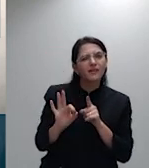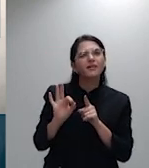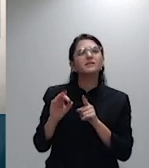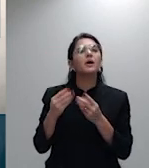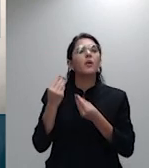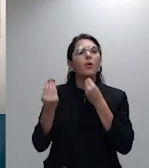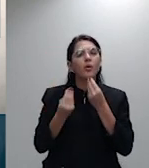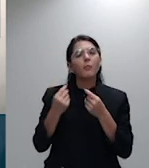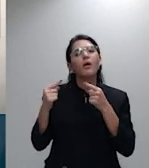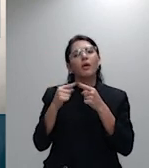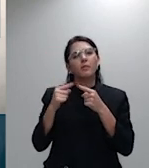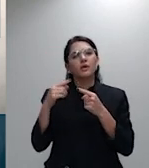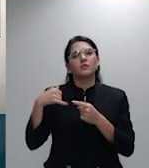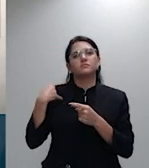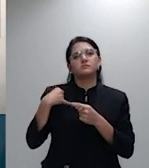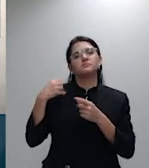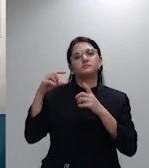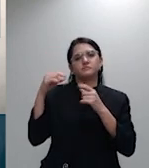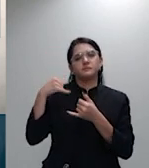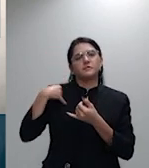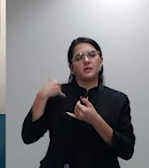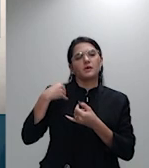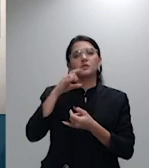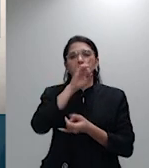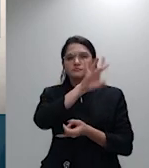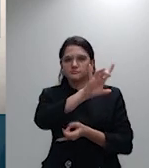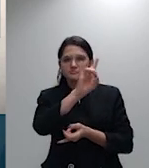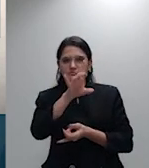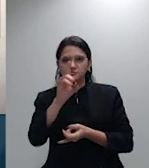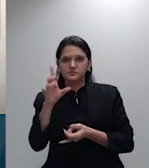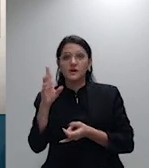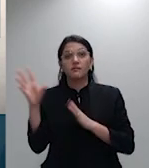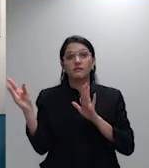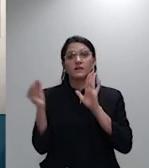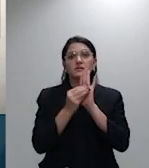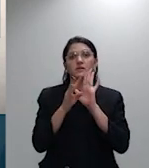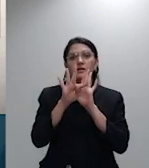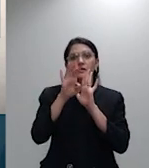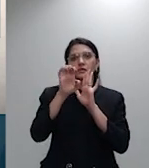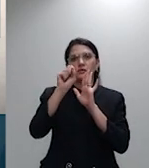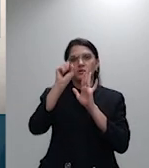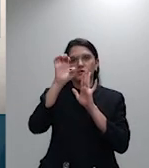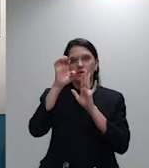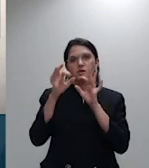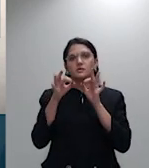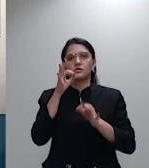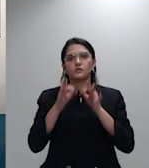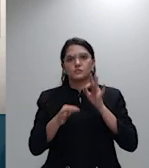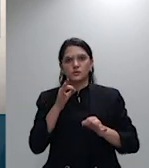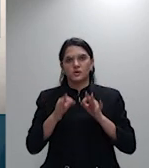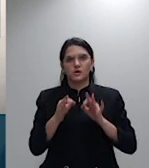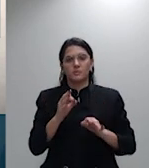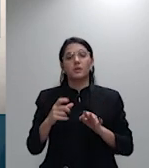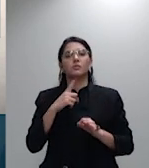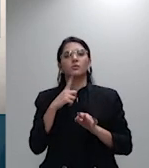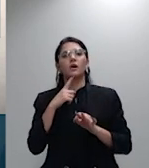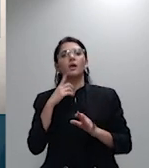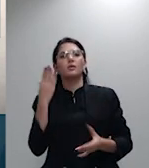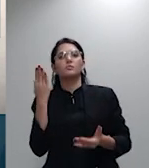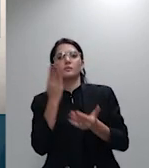casos concretos afetados e aí eu faço essa aplicação consulto o eminente presidente